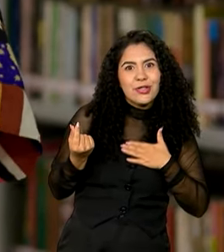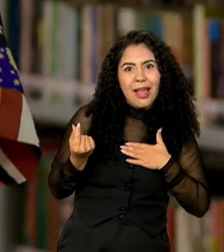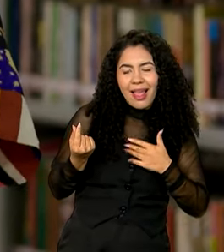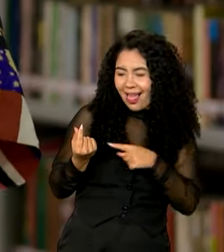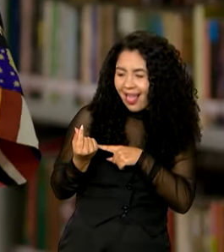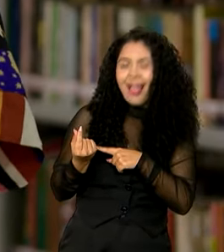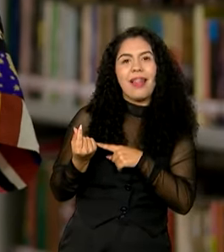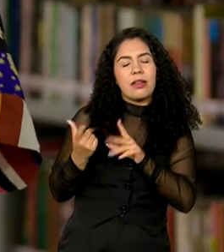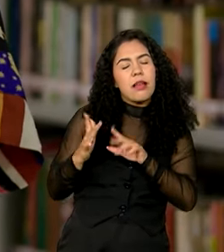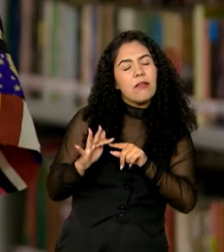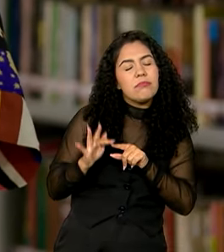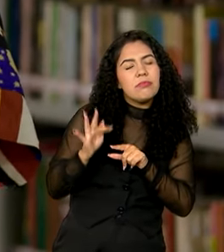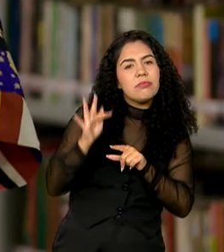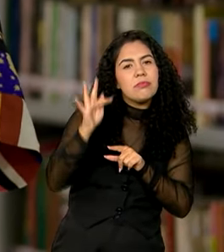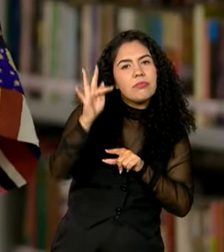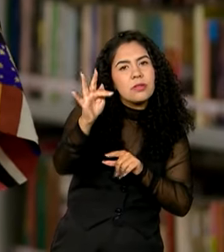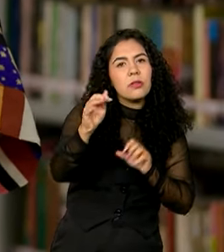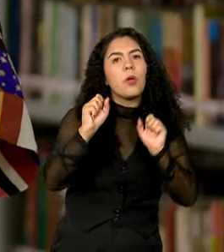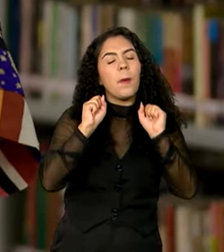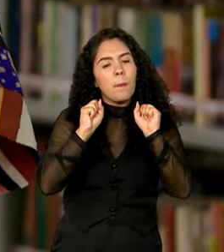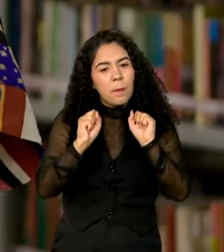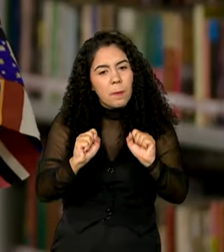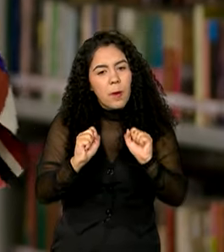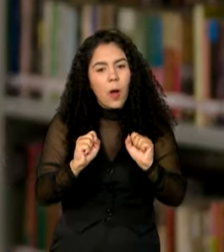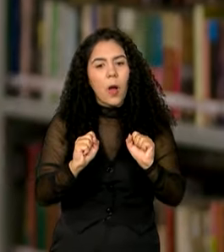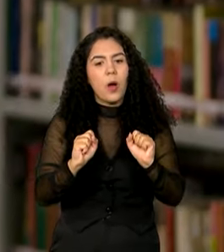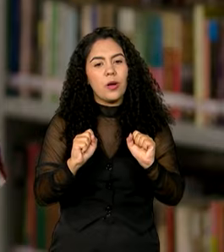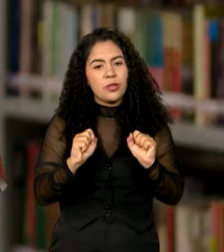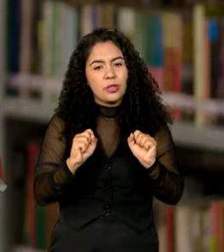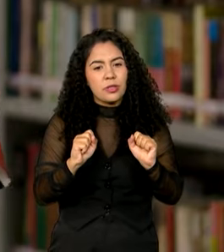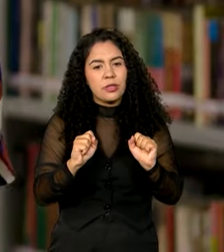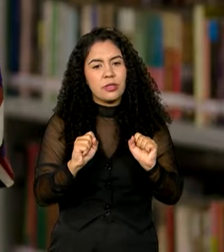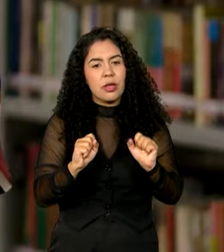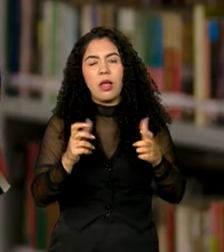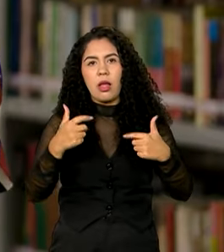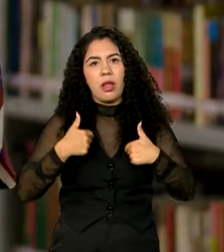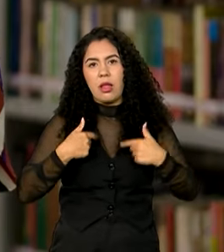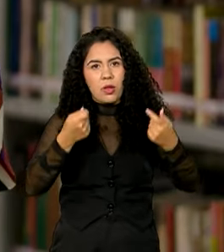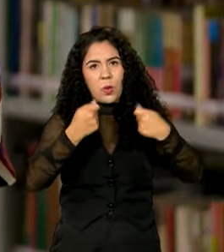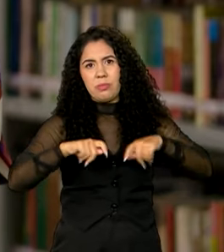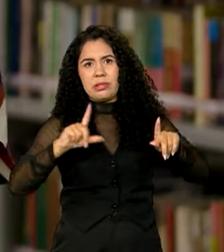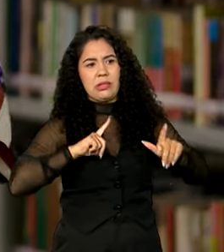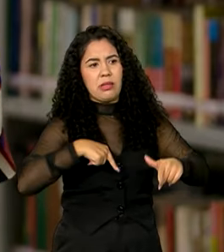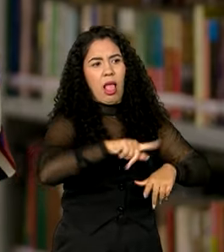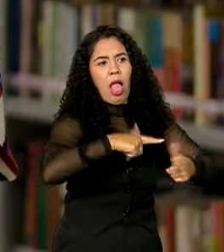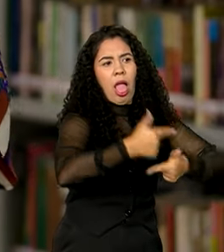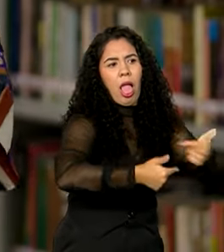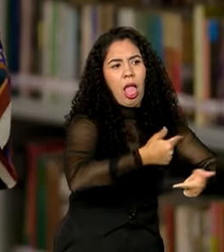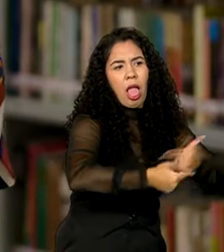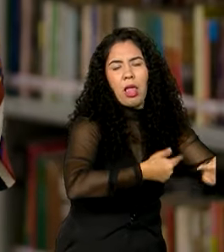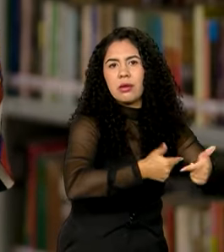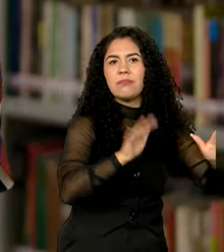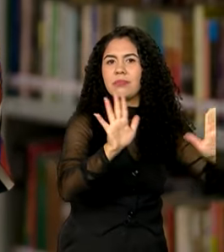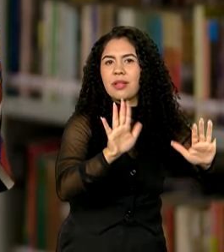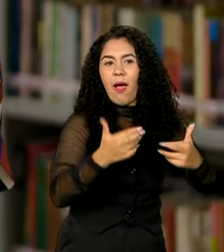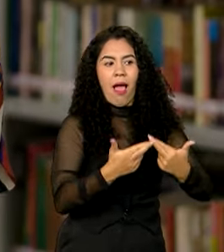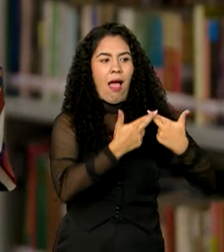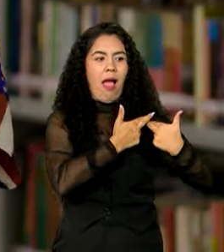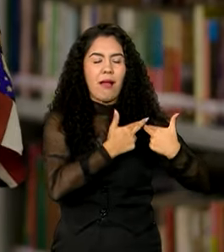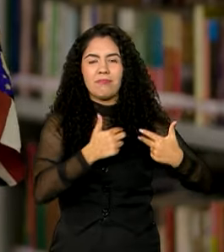mais na frente, isso pode se refletir de eu não vou me submeter a esse trabalho. Porque eu sei